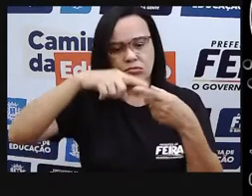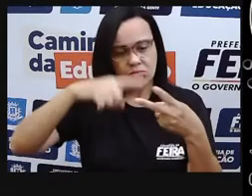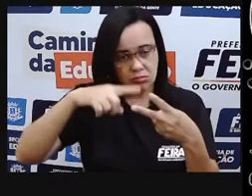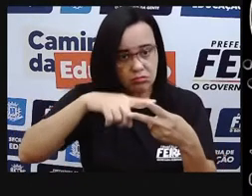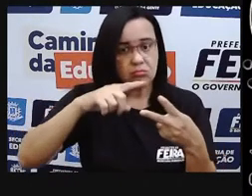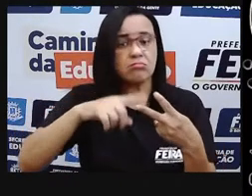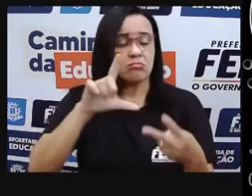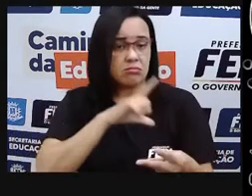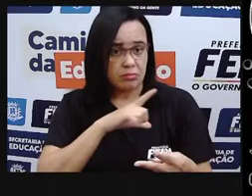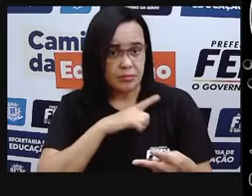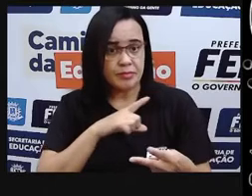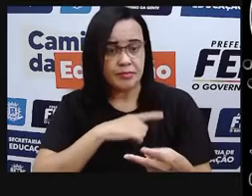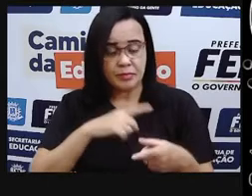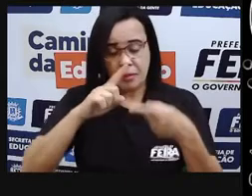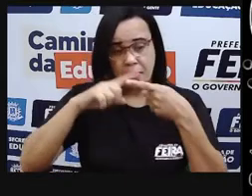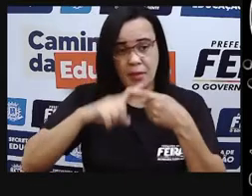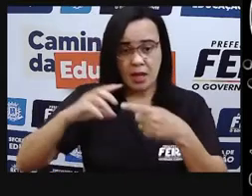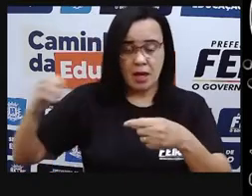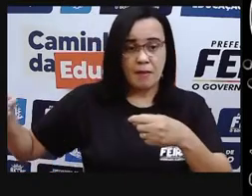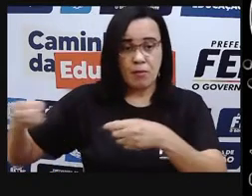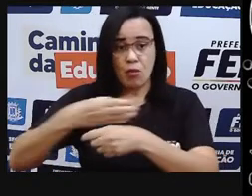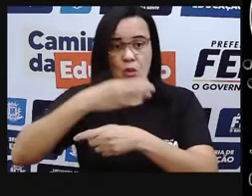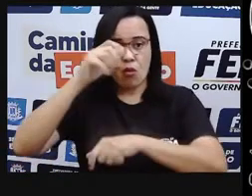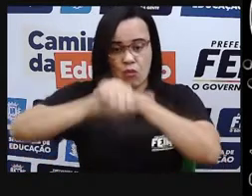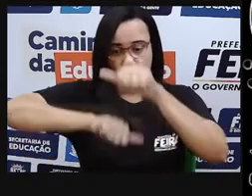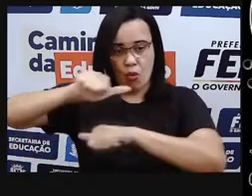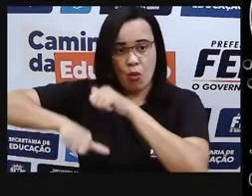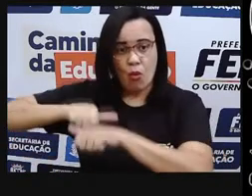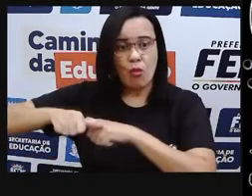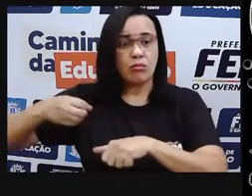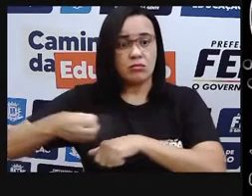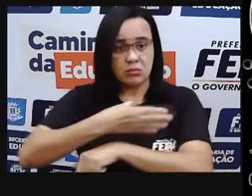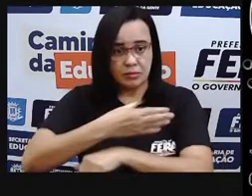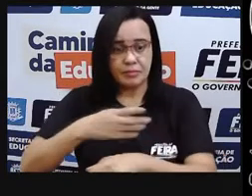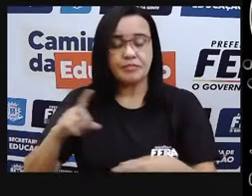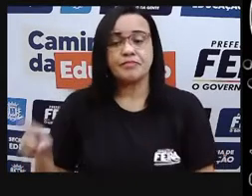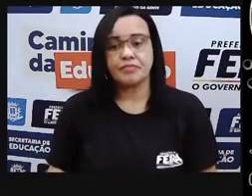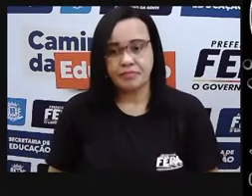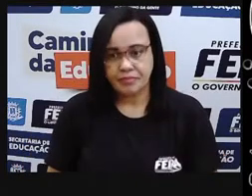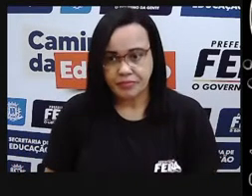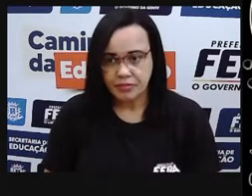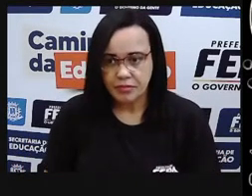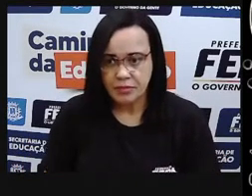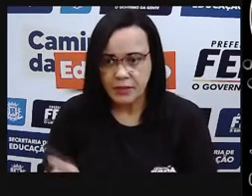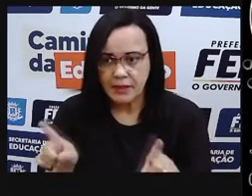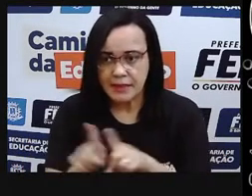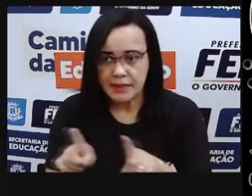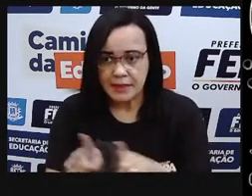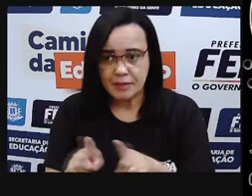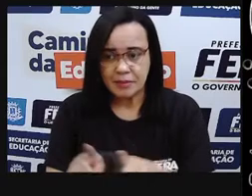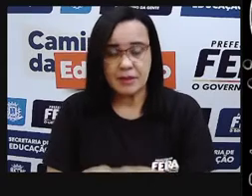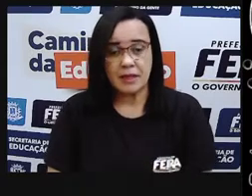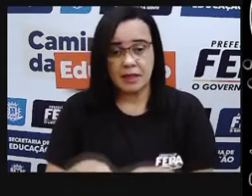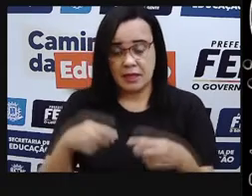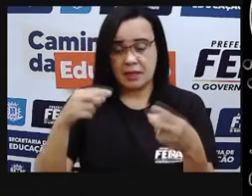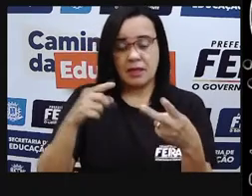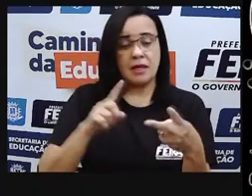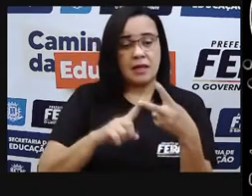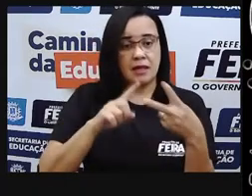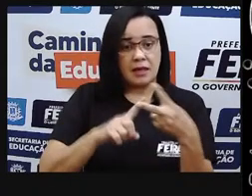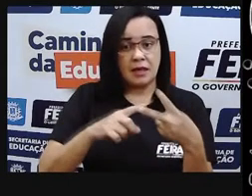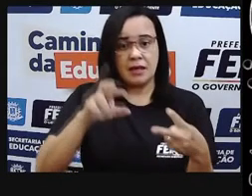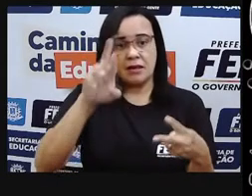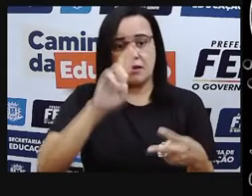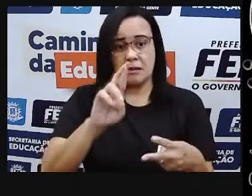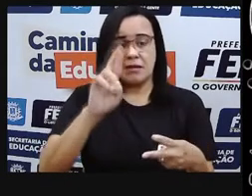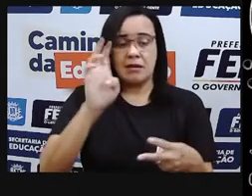Como algo cíclico. Então, é um pouco... Tem um pouco a ver com isso. A energia renovável é uma energia